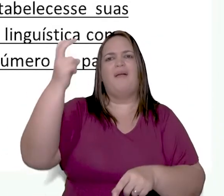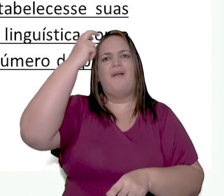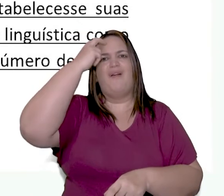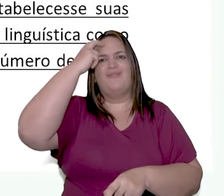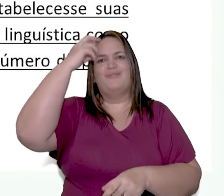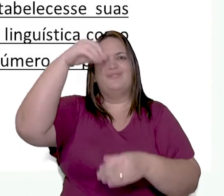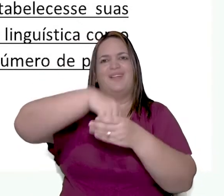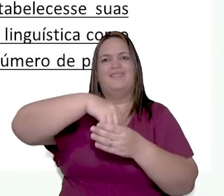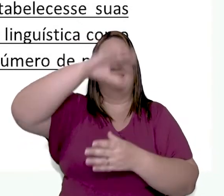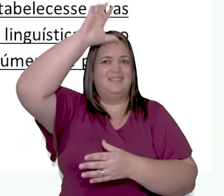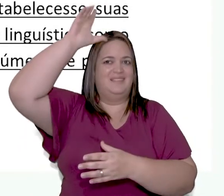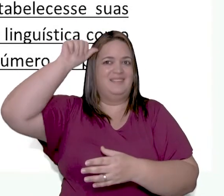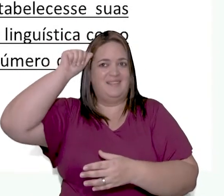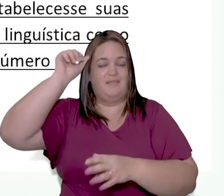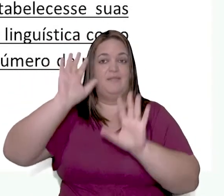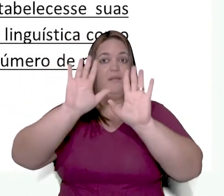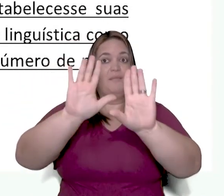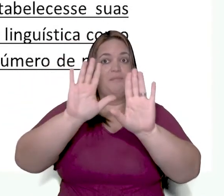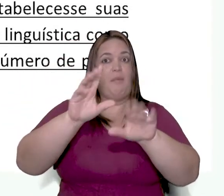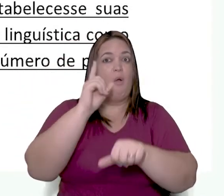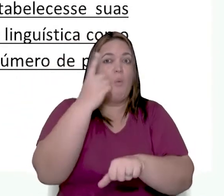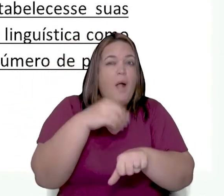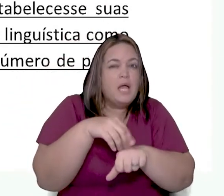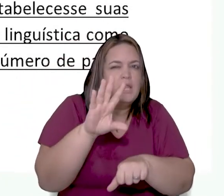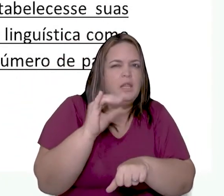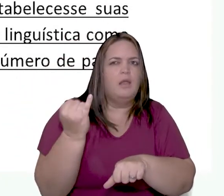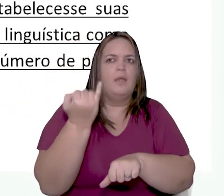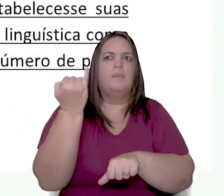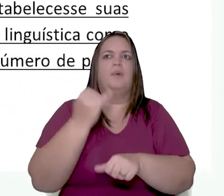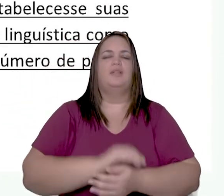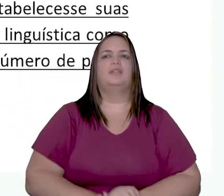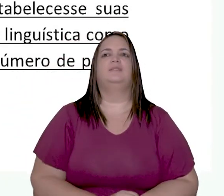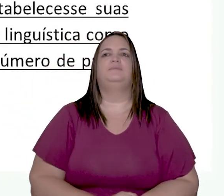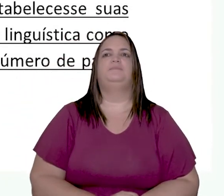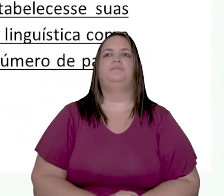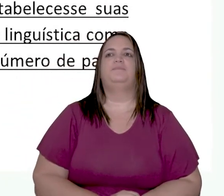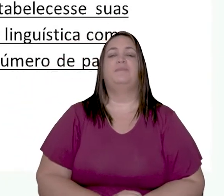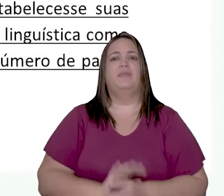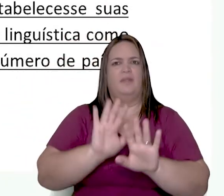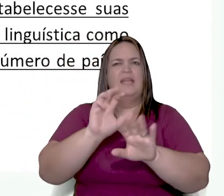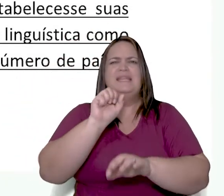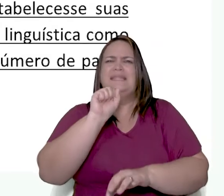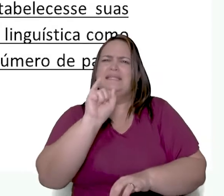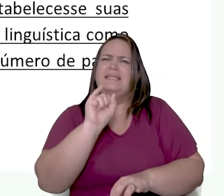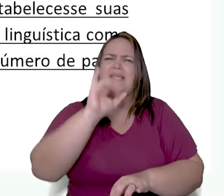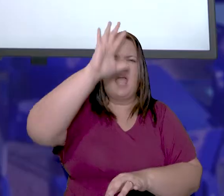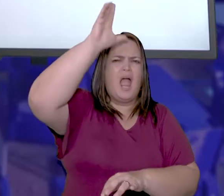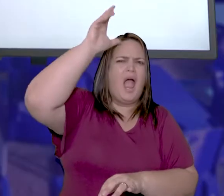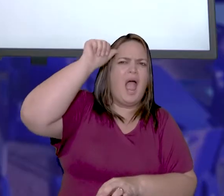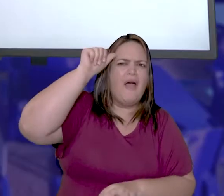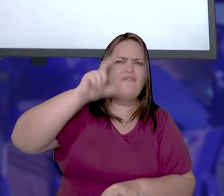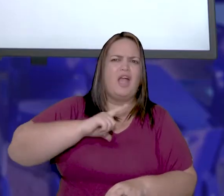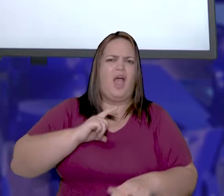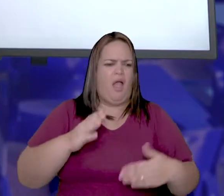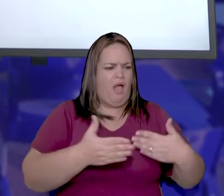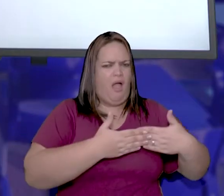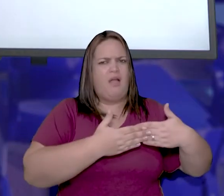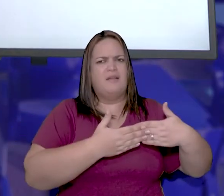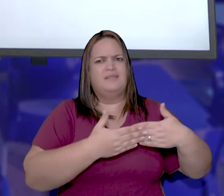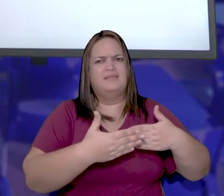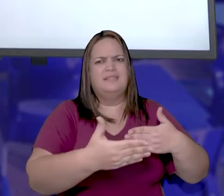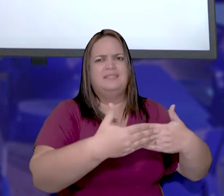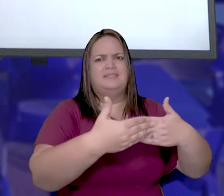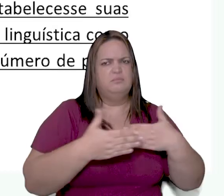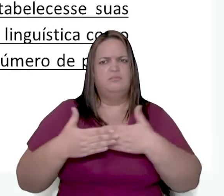referencial étnico-cultural do continente africano. Uma observação que deve ser realizada é